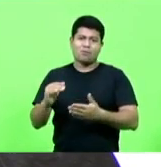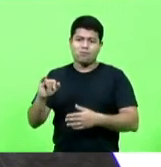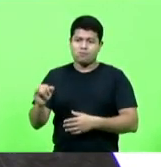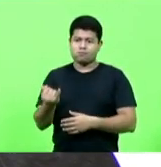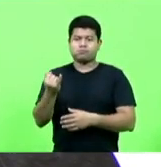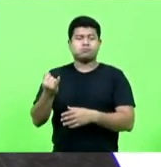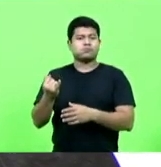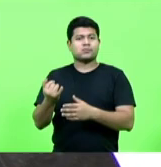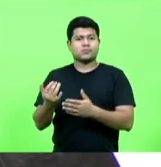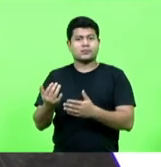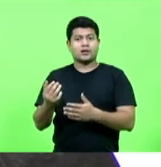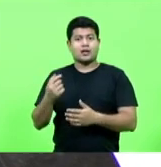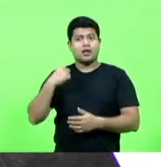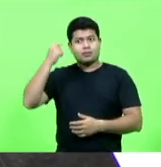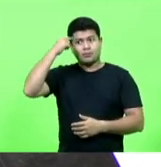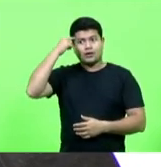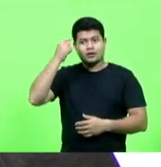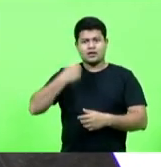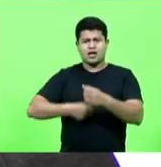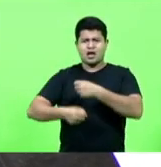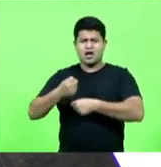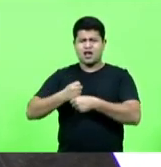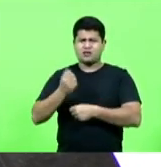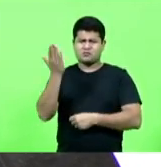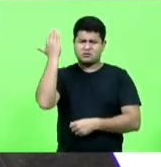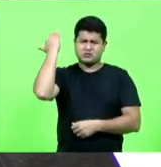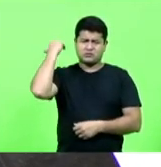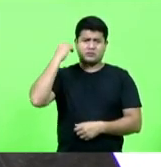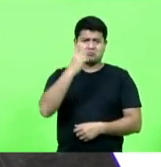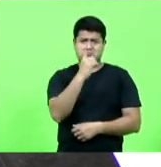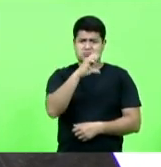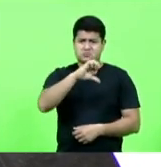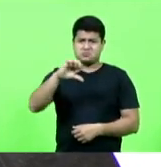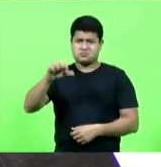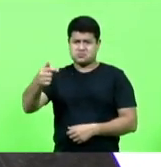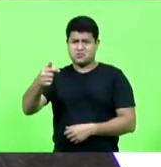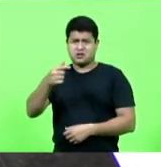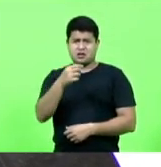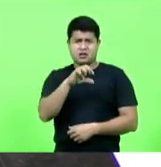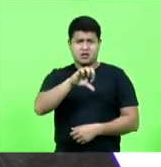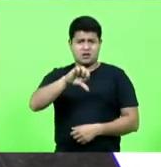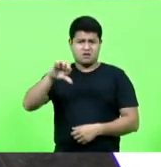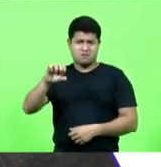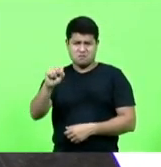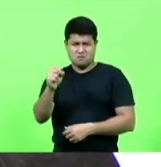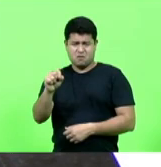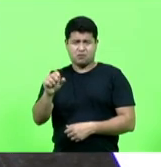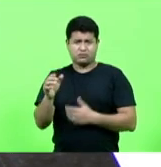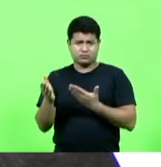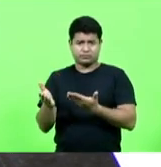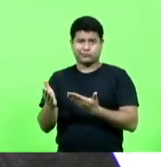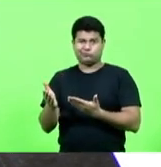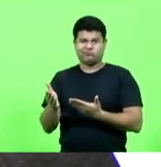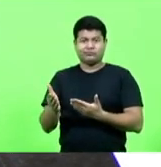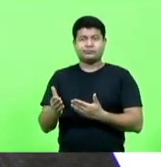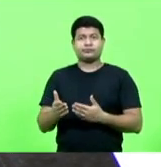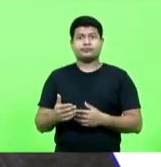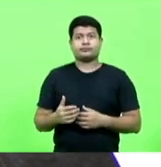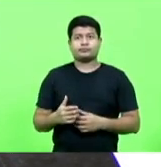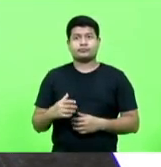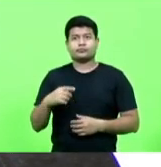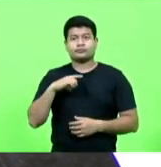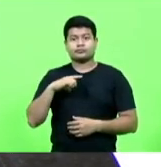eu não estou falando lá de 1998, 1997, cidades em que o policial, dentro do seu carregador, da sua pistola, tinha